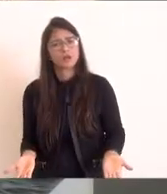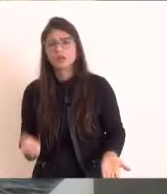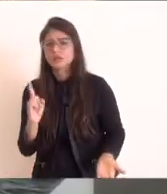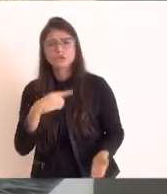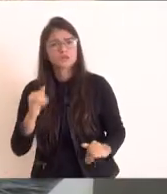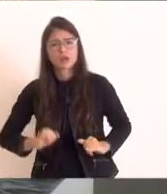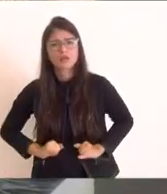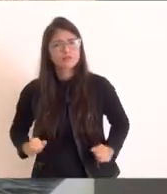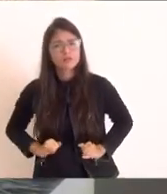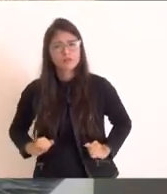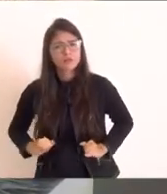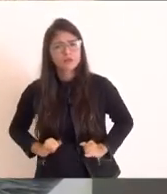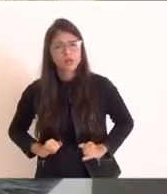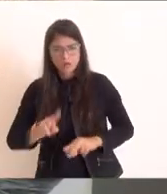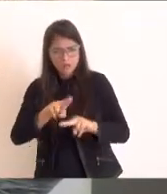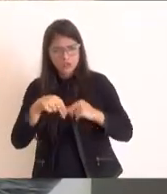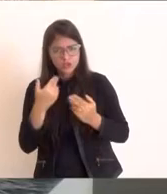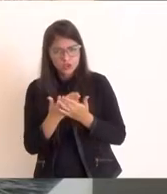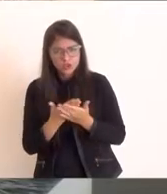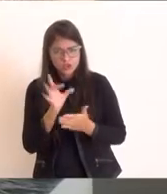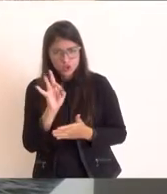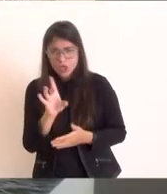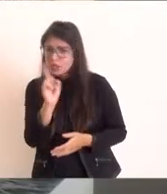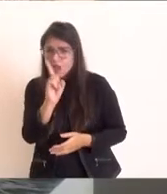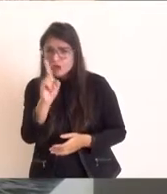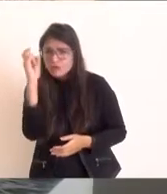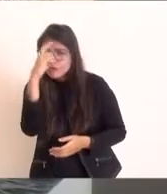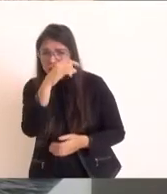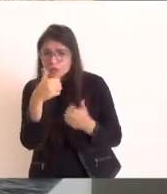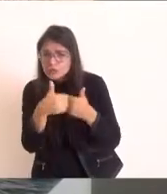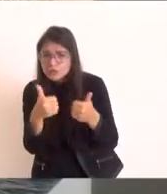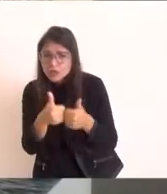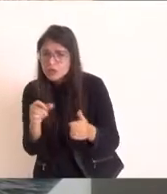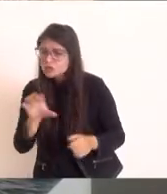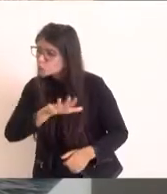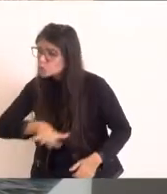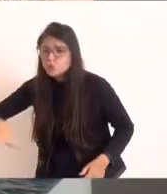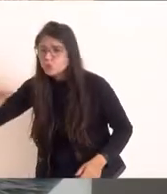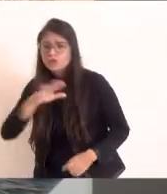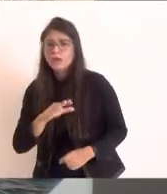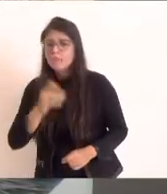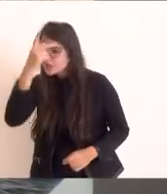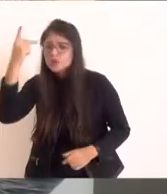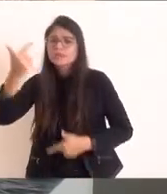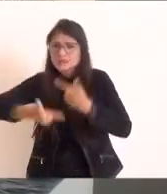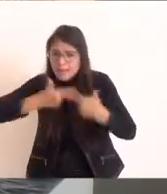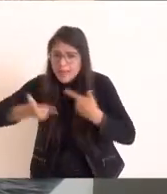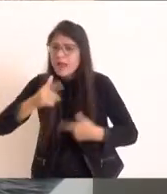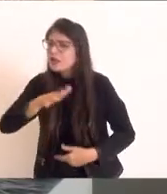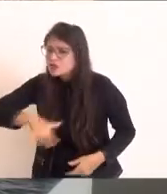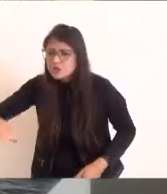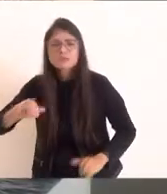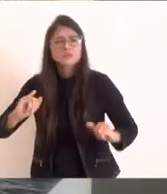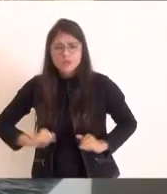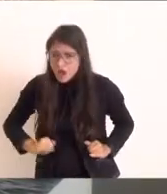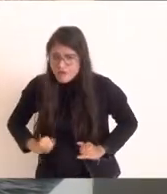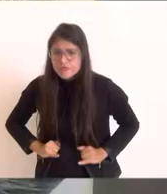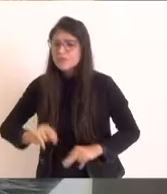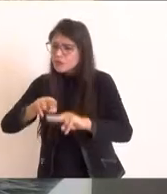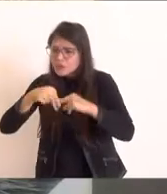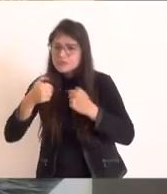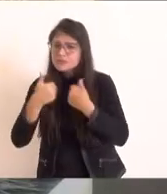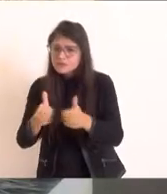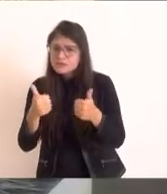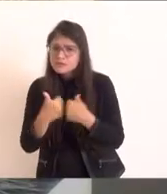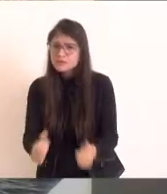por conta dos nossos estudantes, é pela dificuldade do transporte de uma forma geral. Os trabalhadores da região estão sofrendo muito com isso,